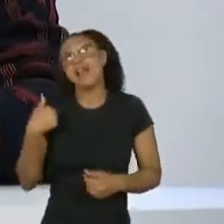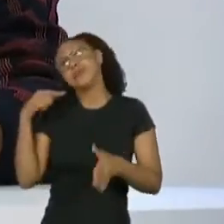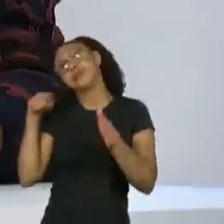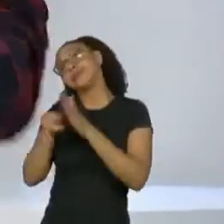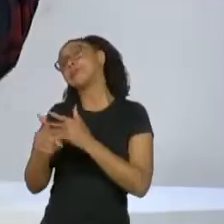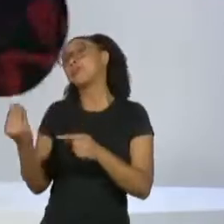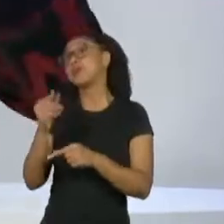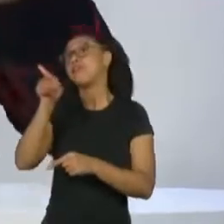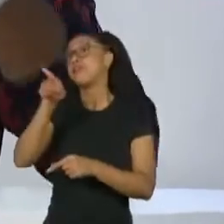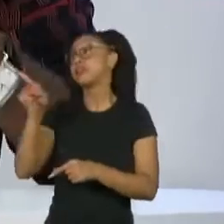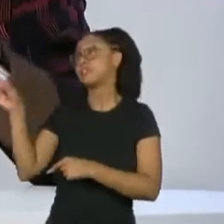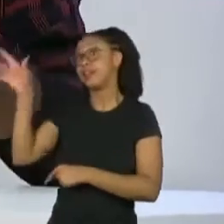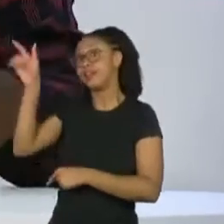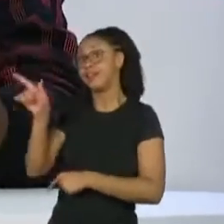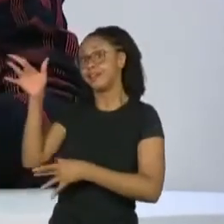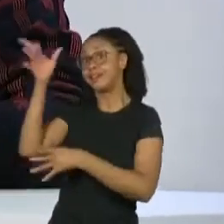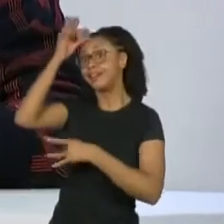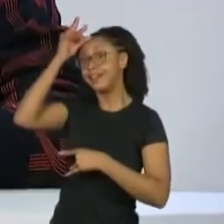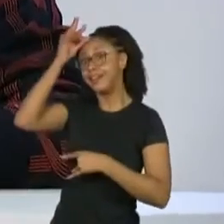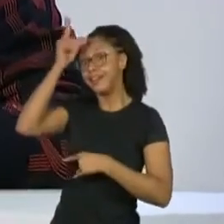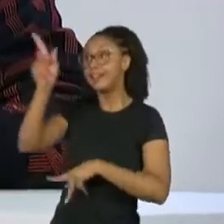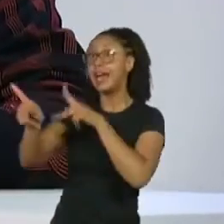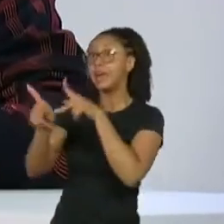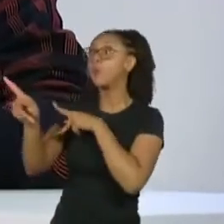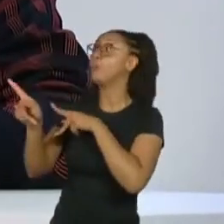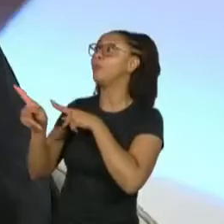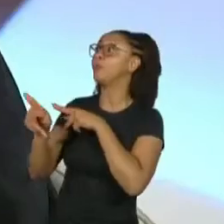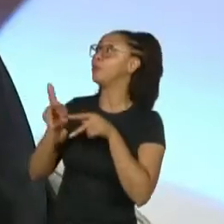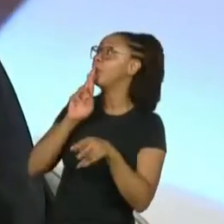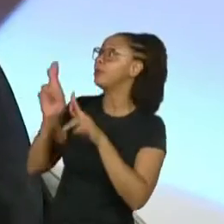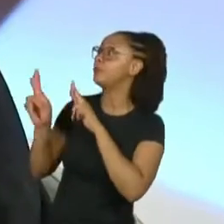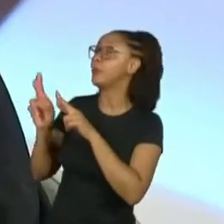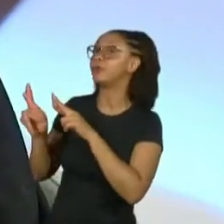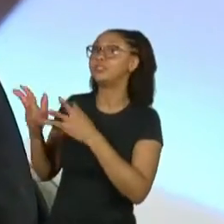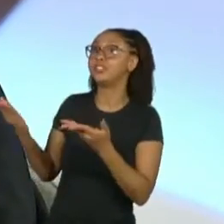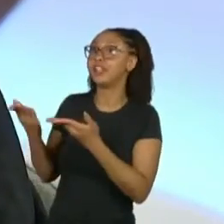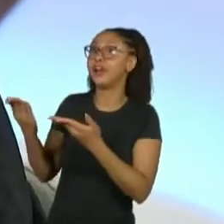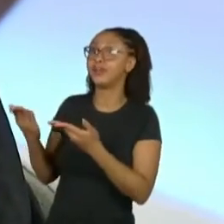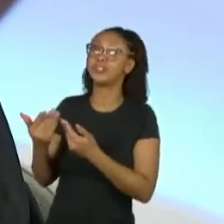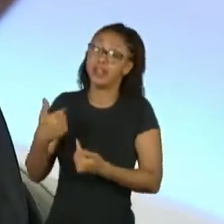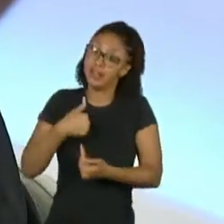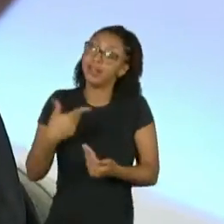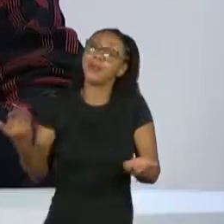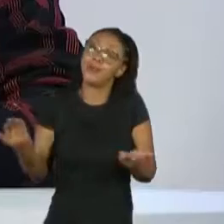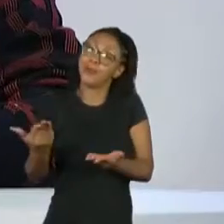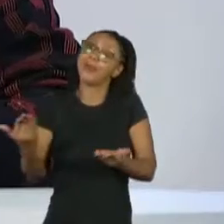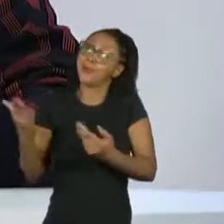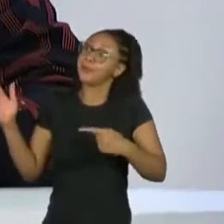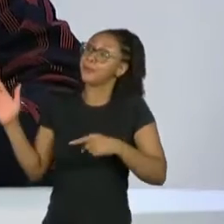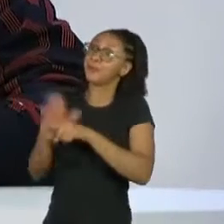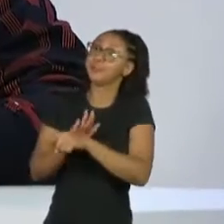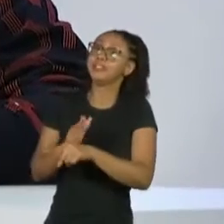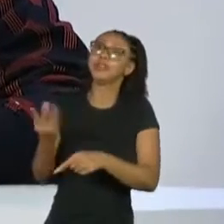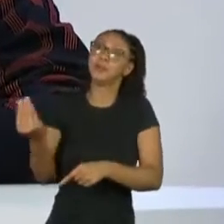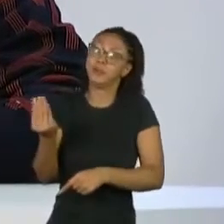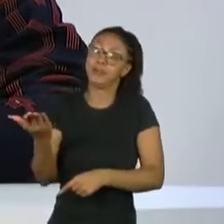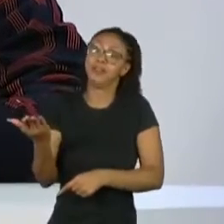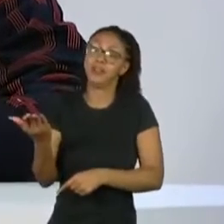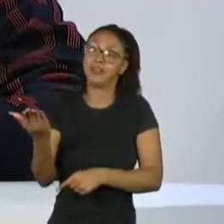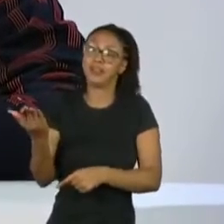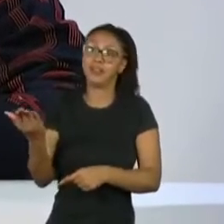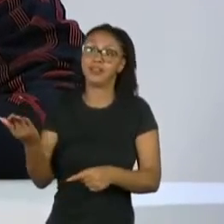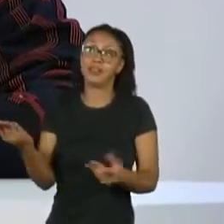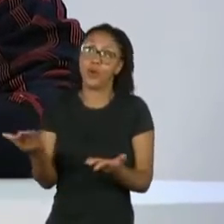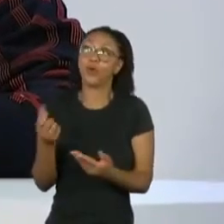você representou e a resposta do público vinha diretamente pra você. E aí hoje, a minha pergunta é, porque a gente vê mais